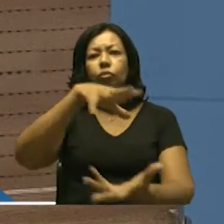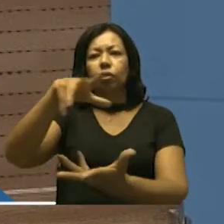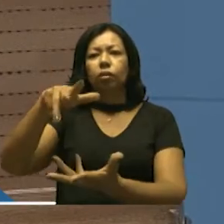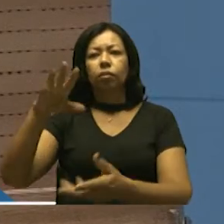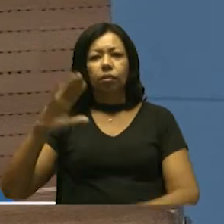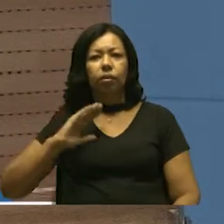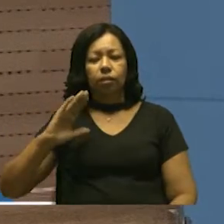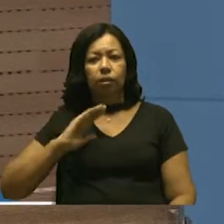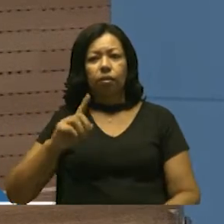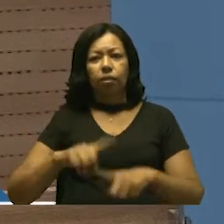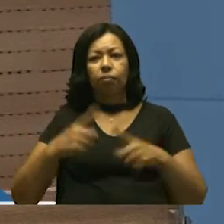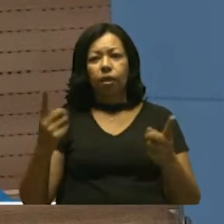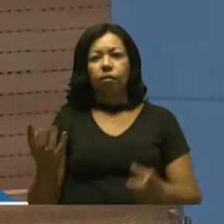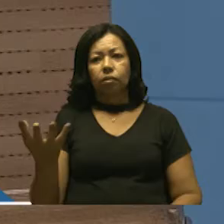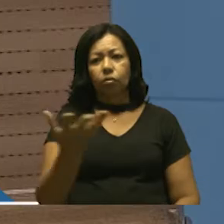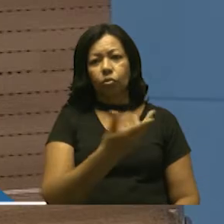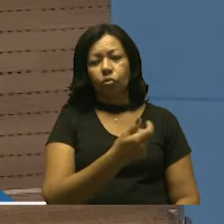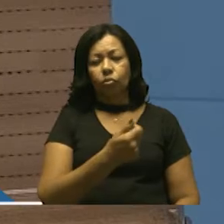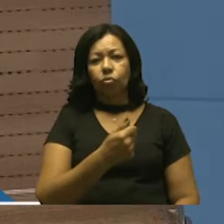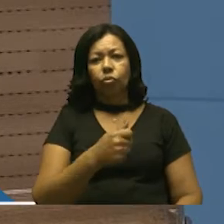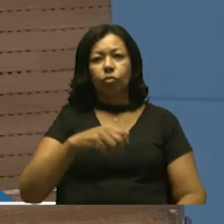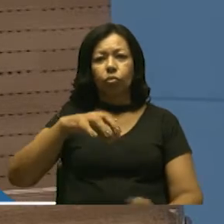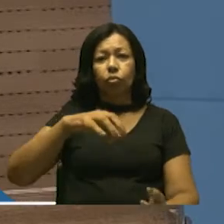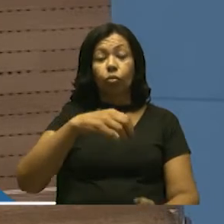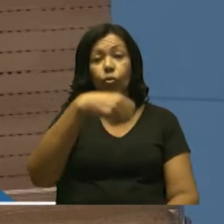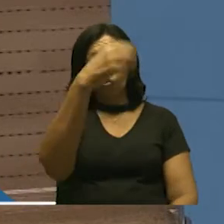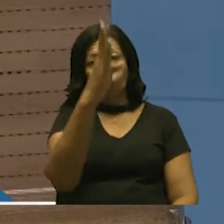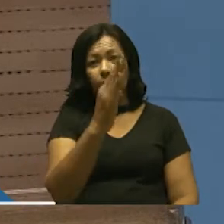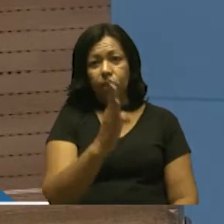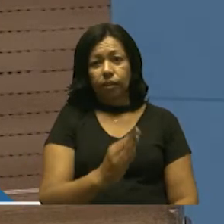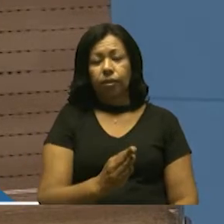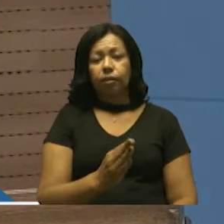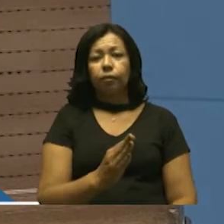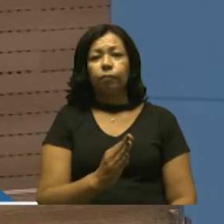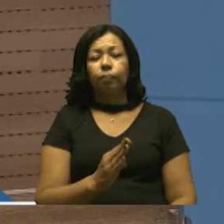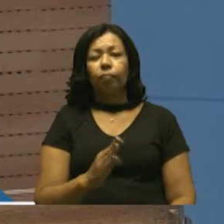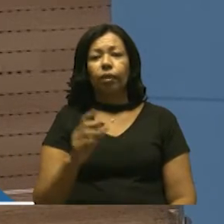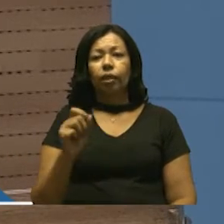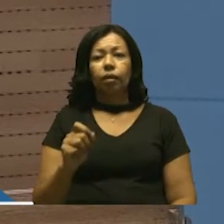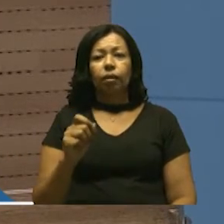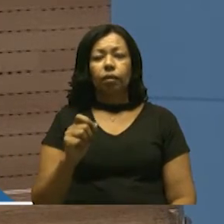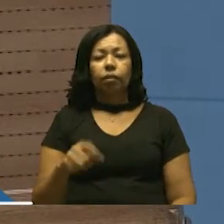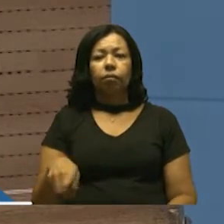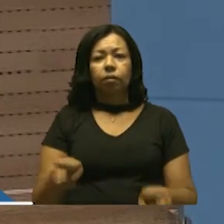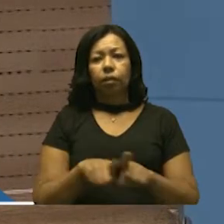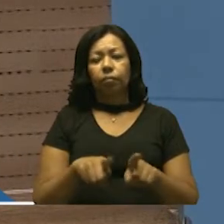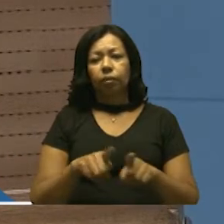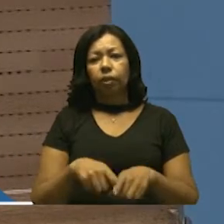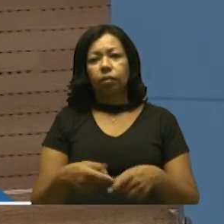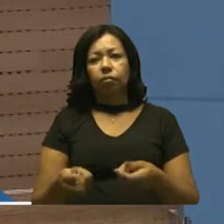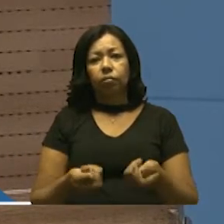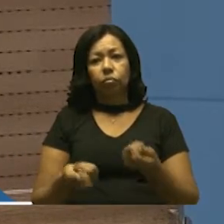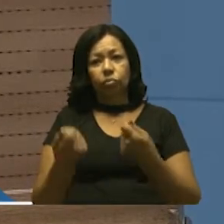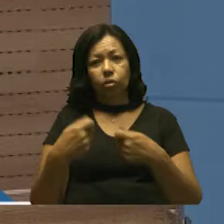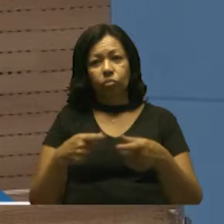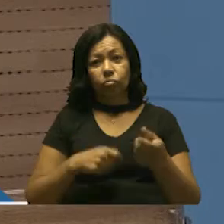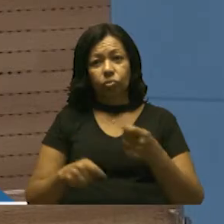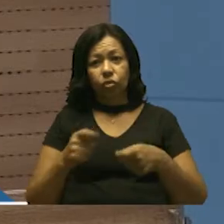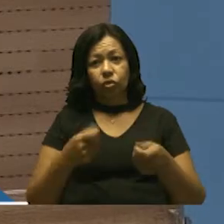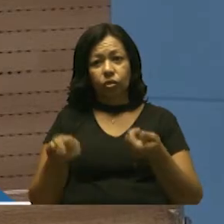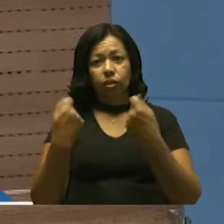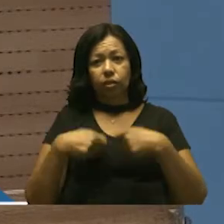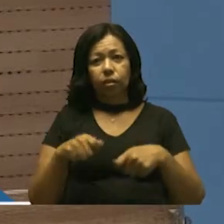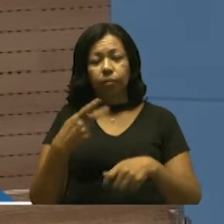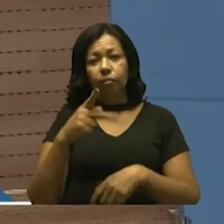município, mas em todo o território brasileiro, e, quiçá, os prêmios que já ganharam através